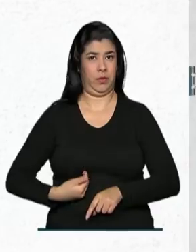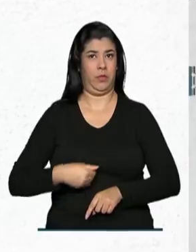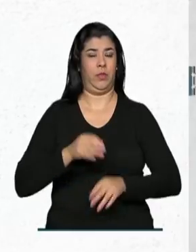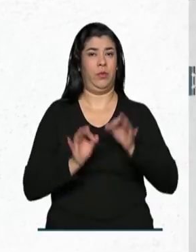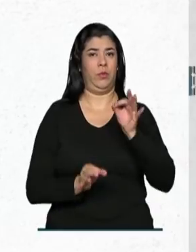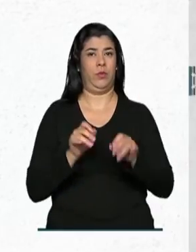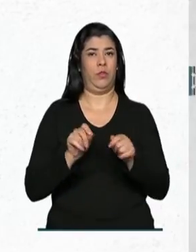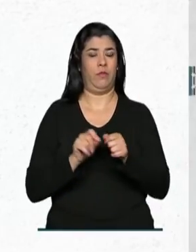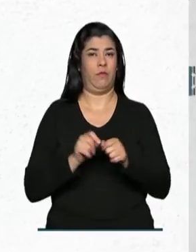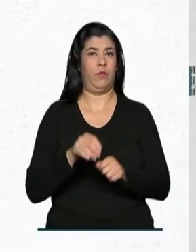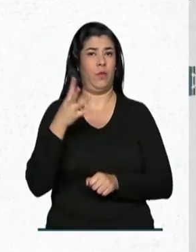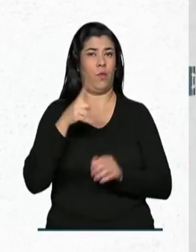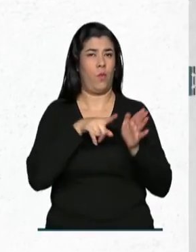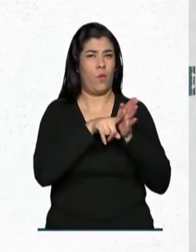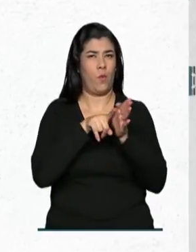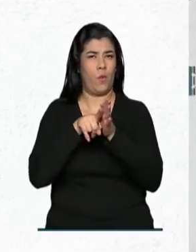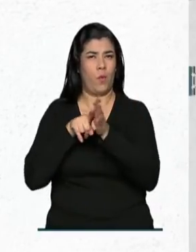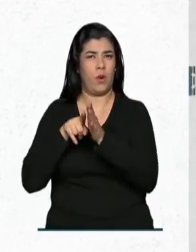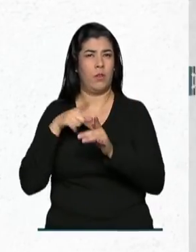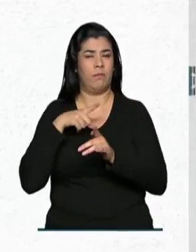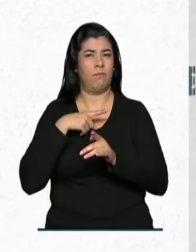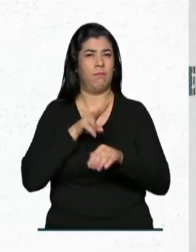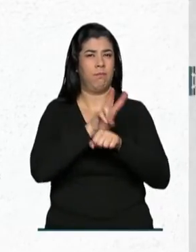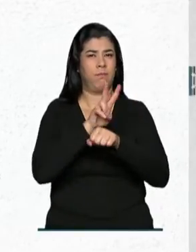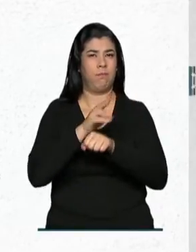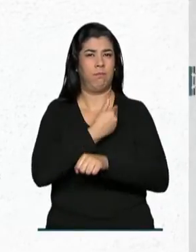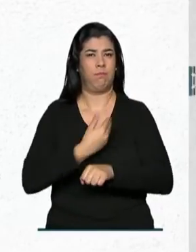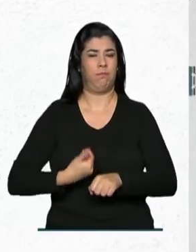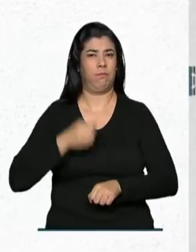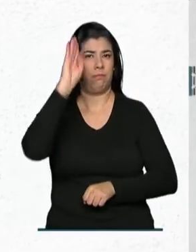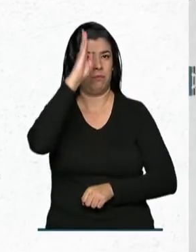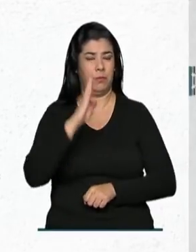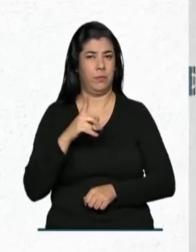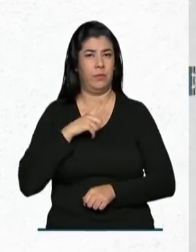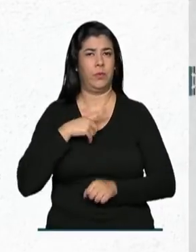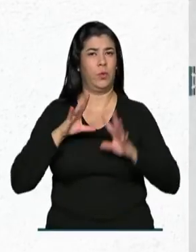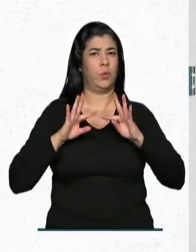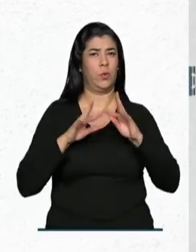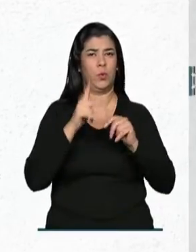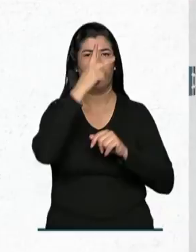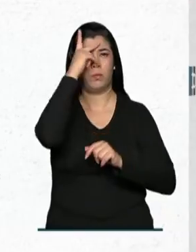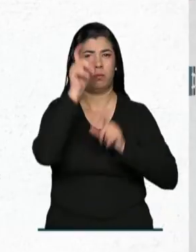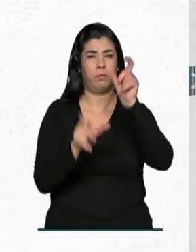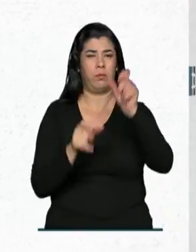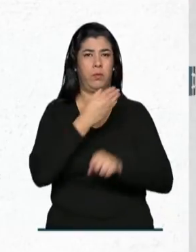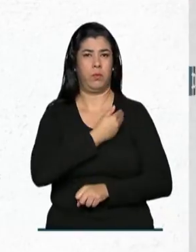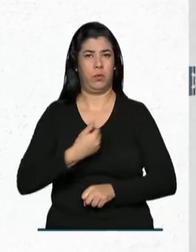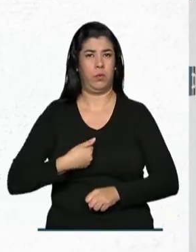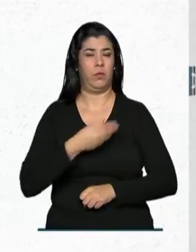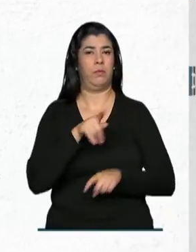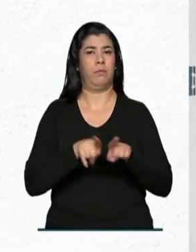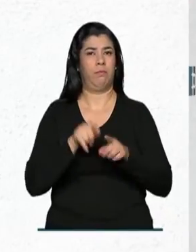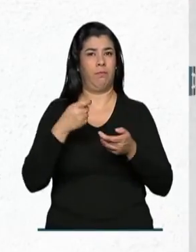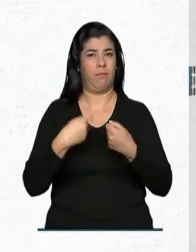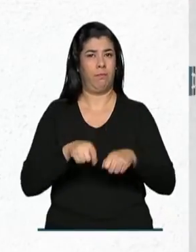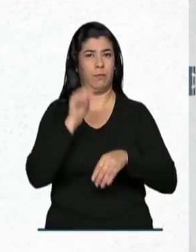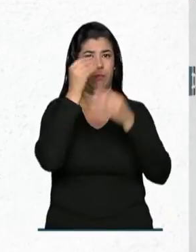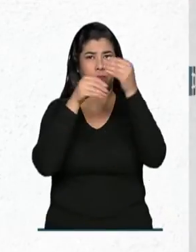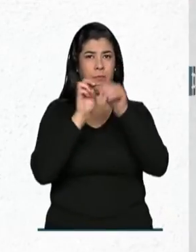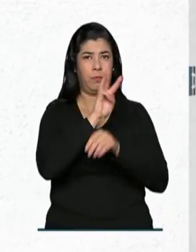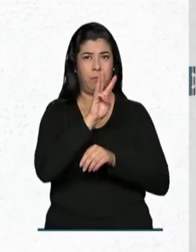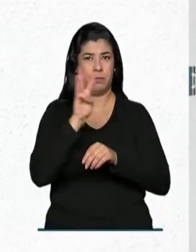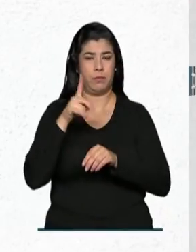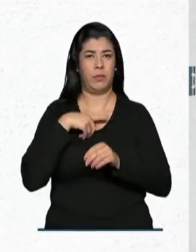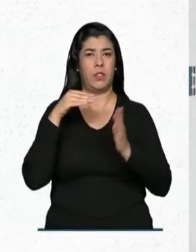realiza o quarto diagnóstico da Defensoria Pública no Brasil. Todos os defensores públicos devem preencher um formulário